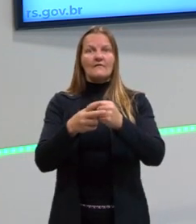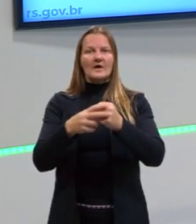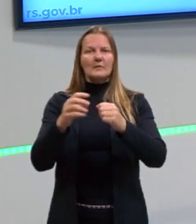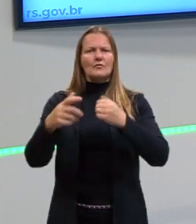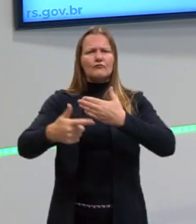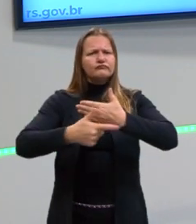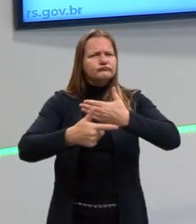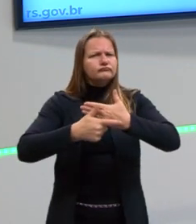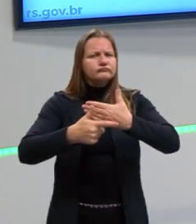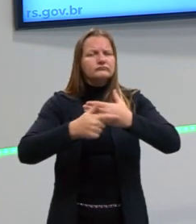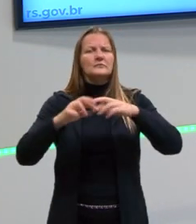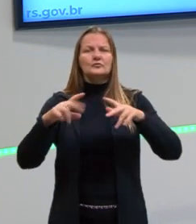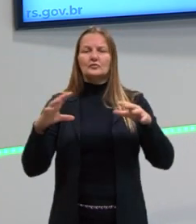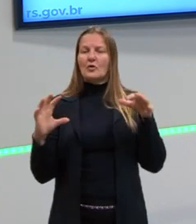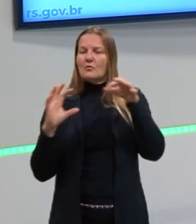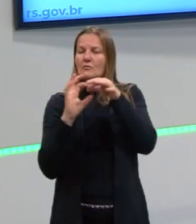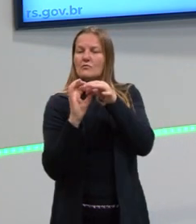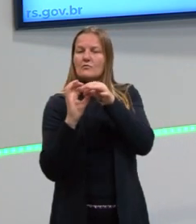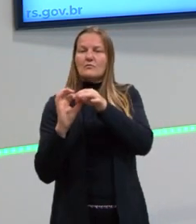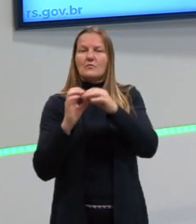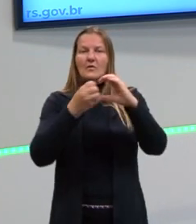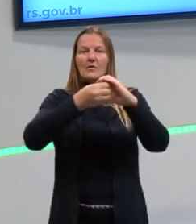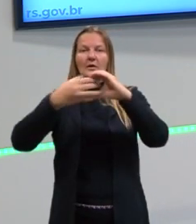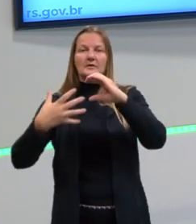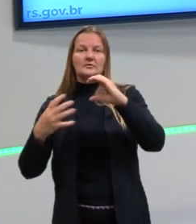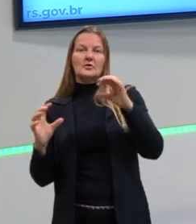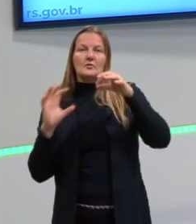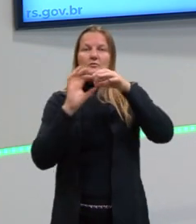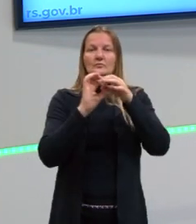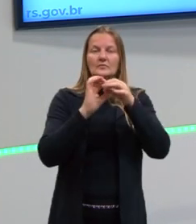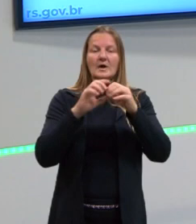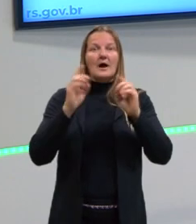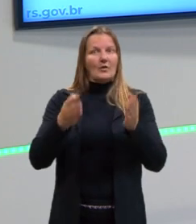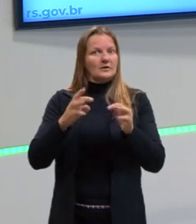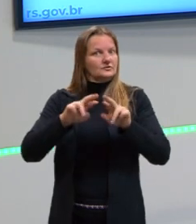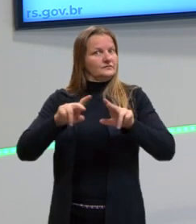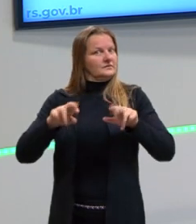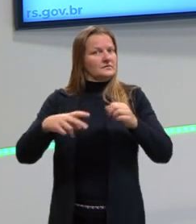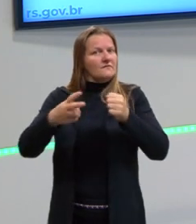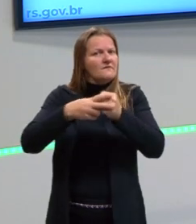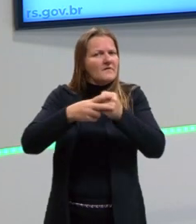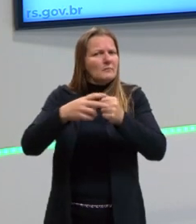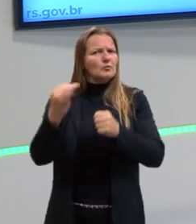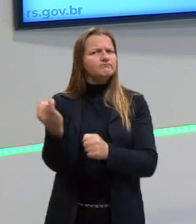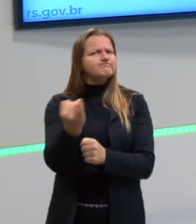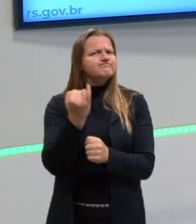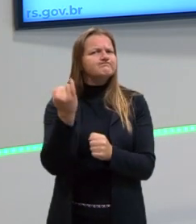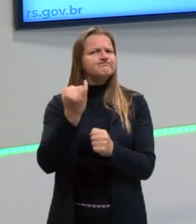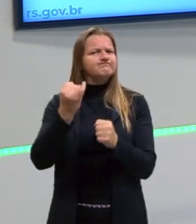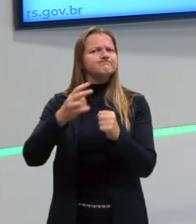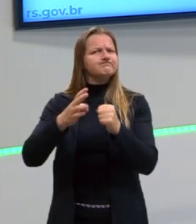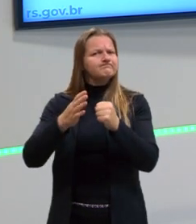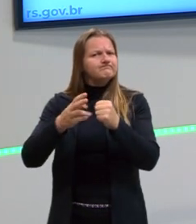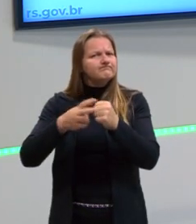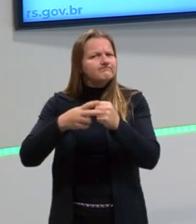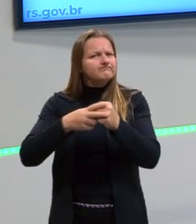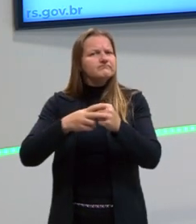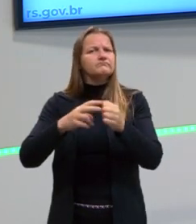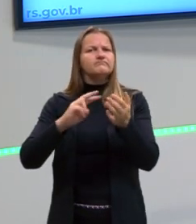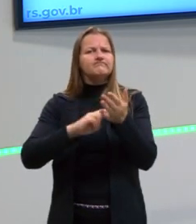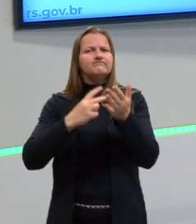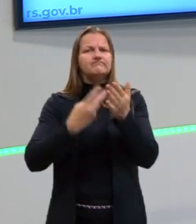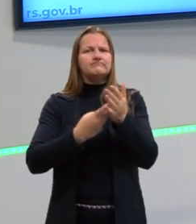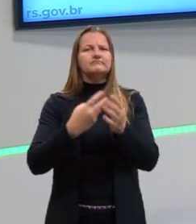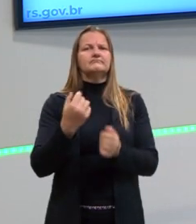função de juntar uma característica. Então, aqui a gente chega naqueles verbos que de fato possuem um significado.